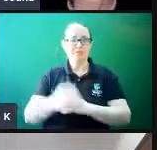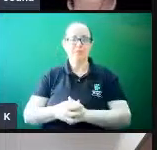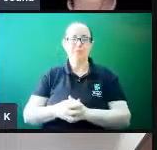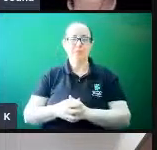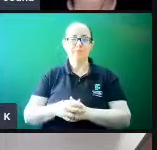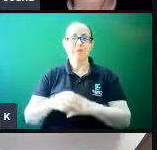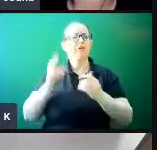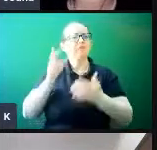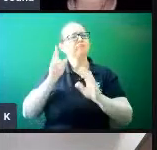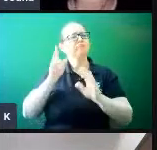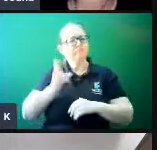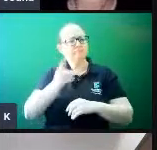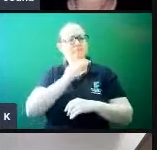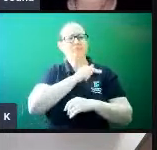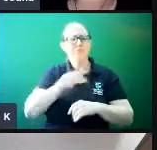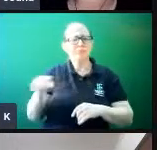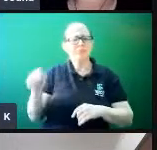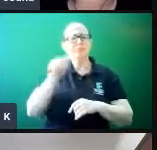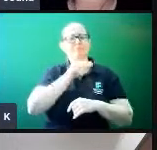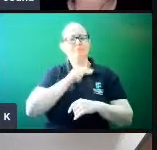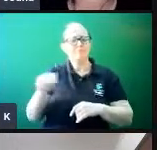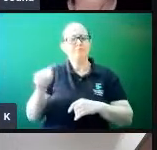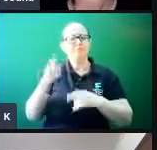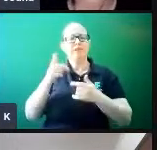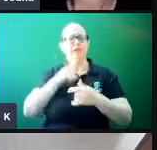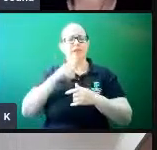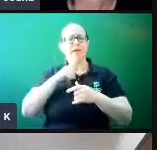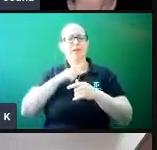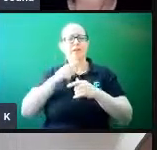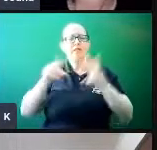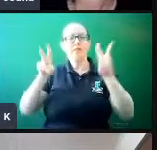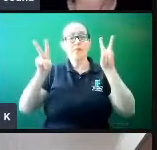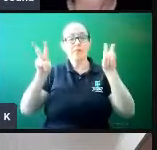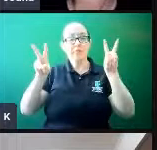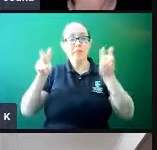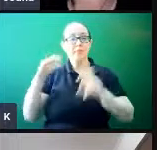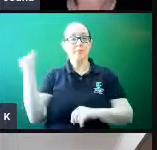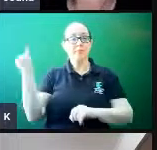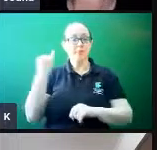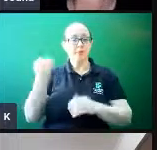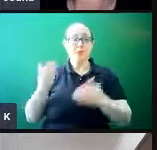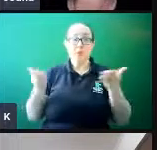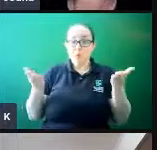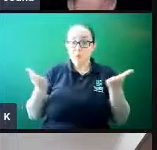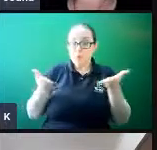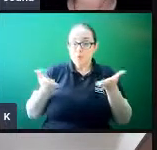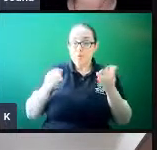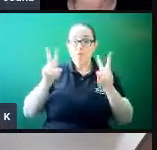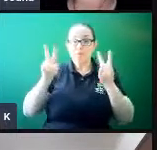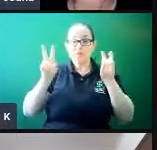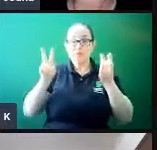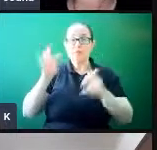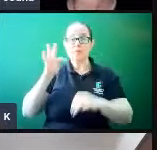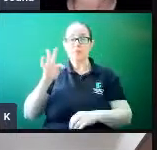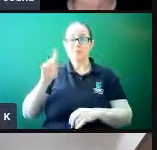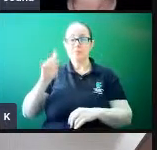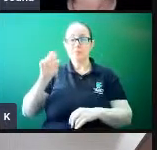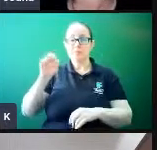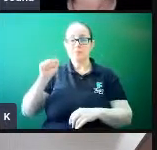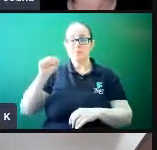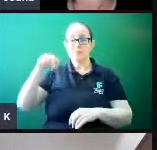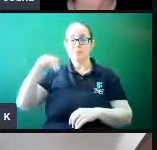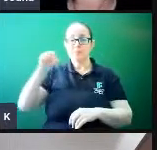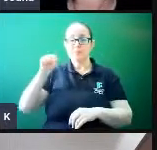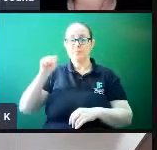visando discutir um tema de relevância para a sociedade. Como citado neste ano, o tema é a transversalidade da ciência, tecnologia